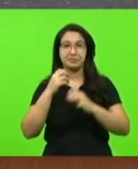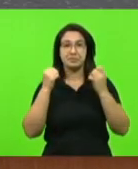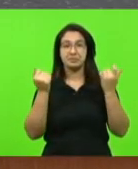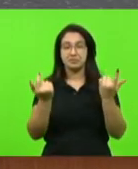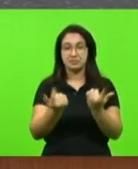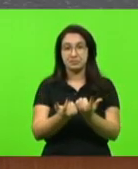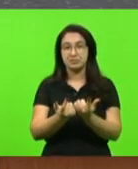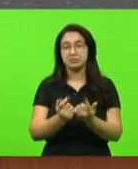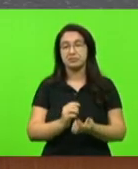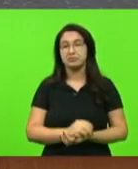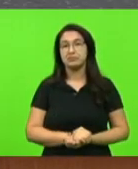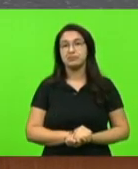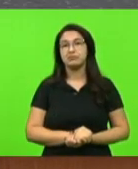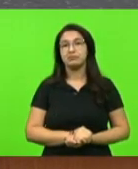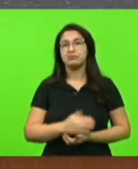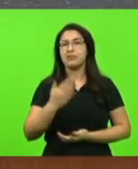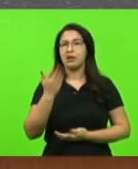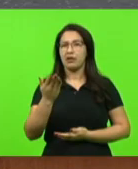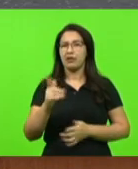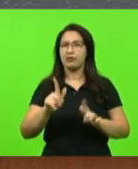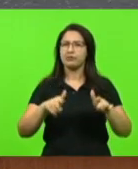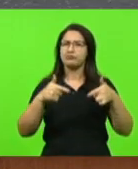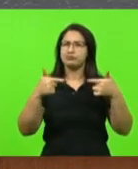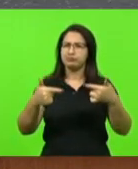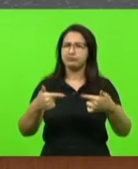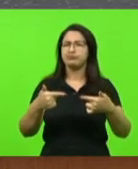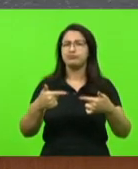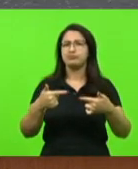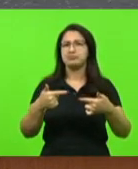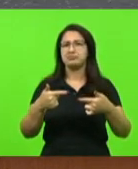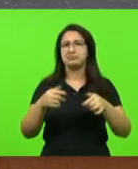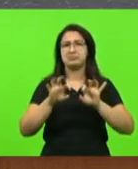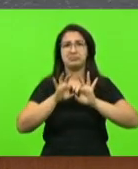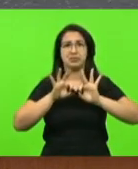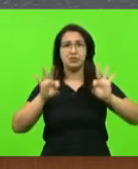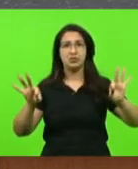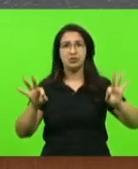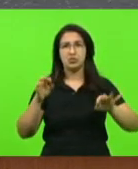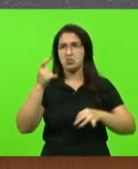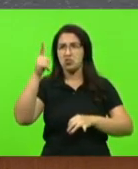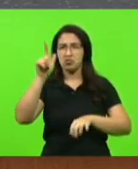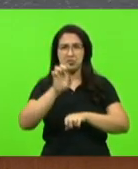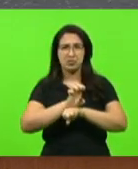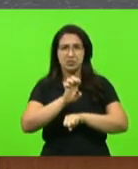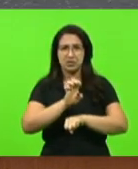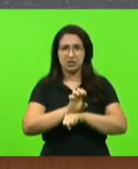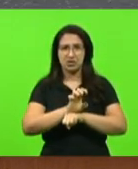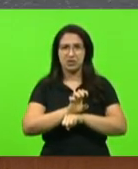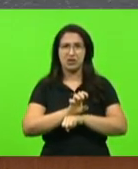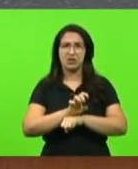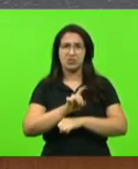que faz uma ação realmente inédita, eu não sei se em outros estados, se essa iniciativa